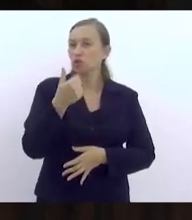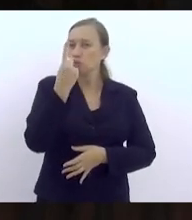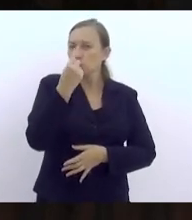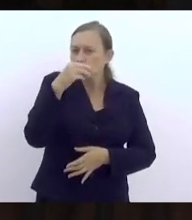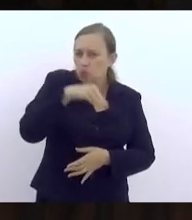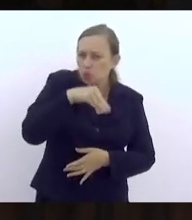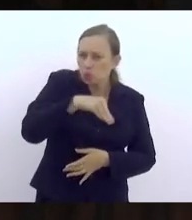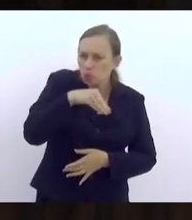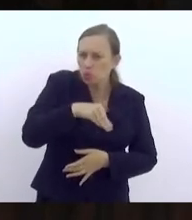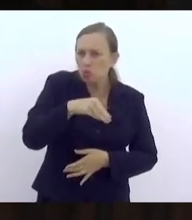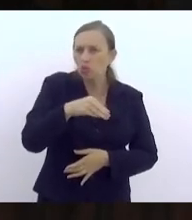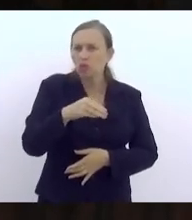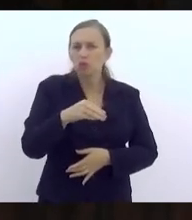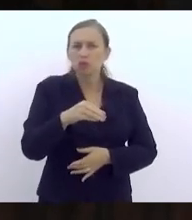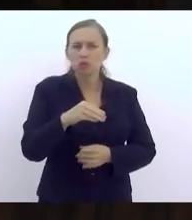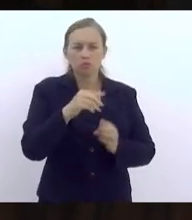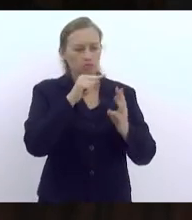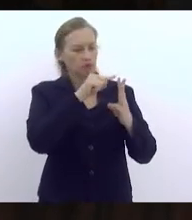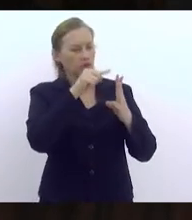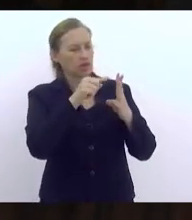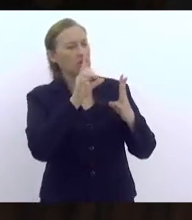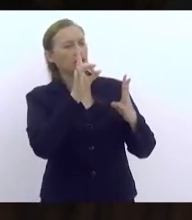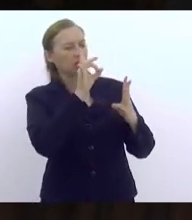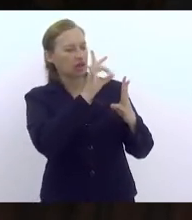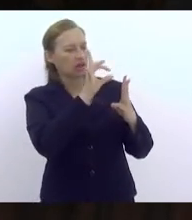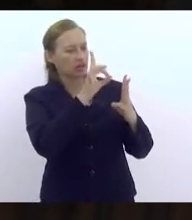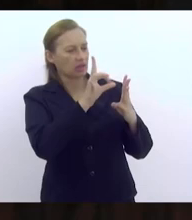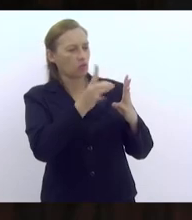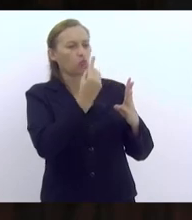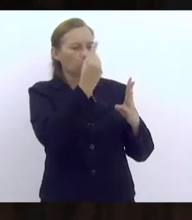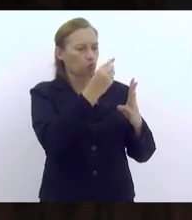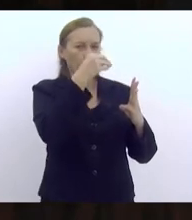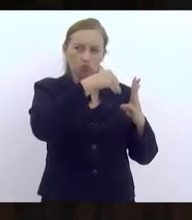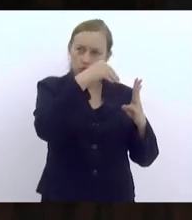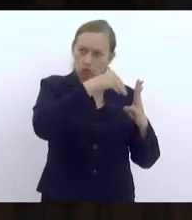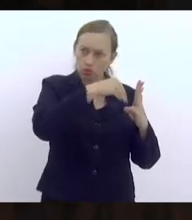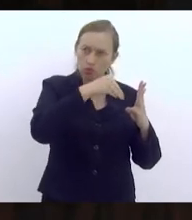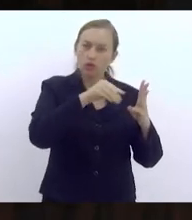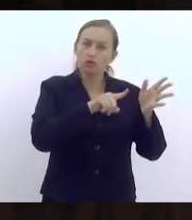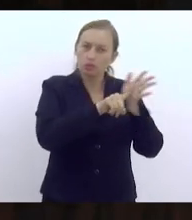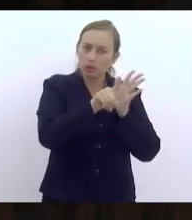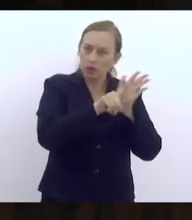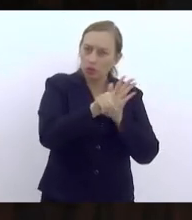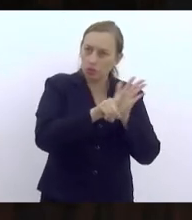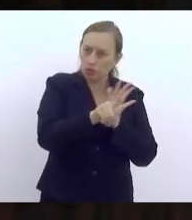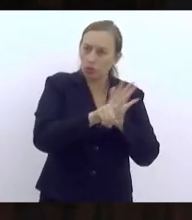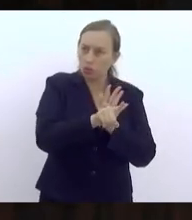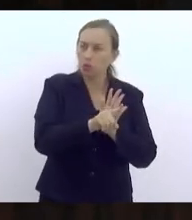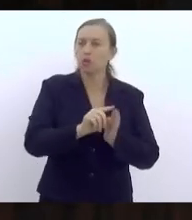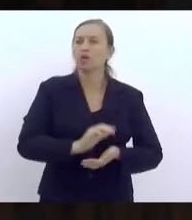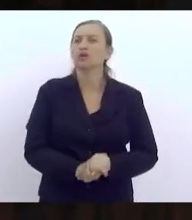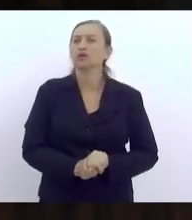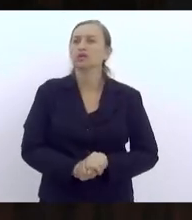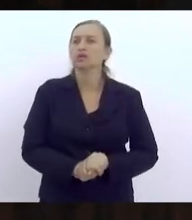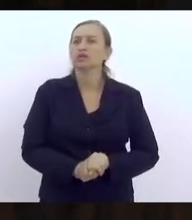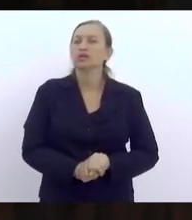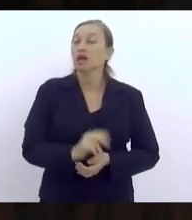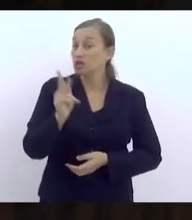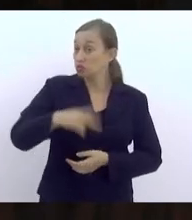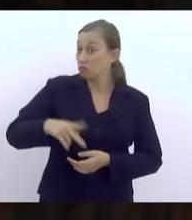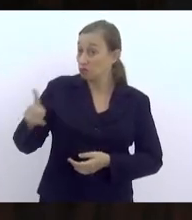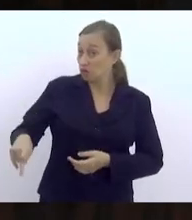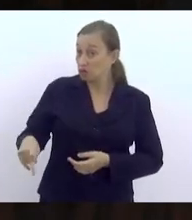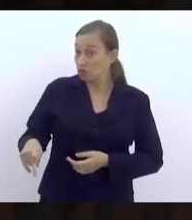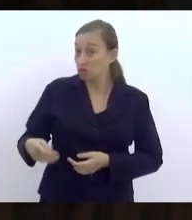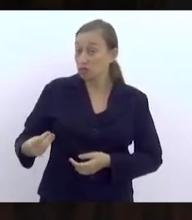minuto para as nossas intervenções, formular as nossas perguntas. As professoras